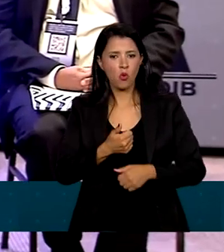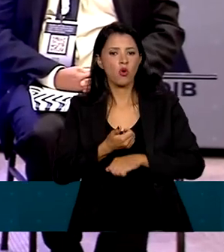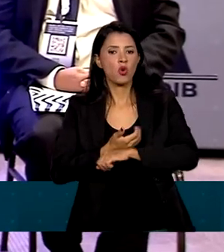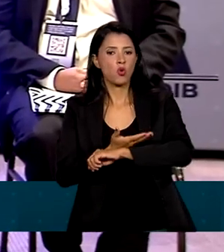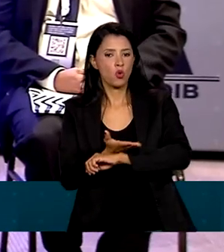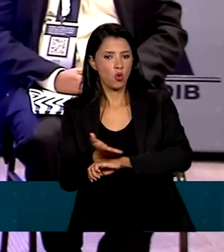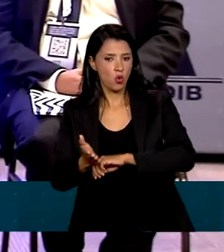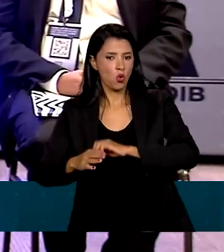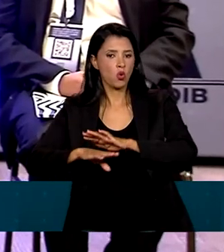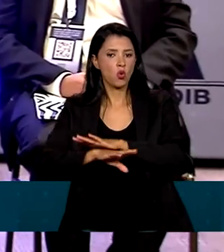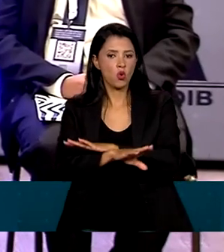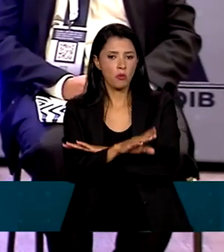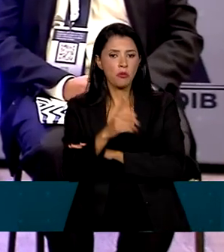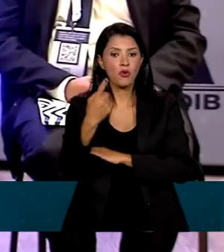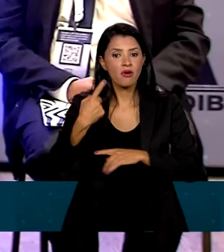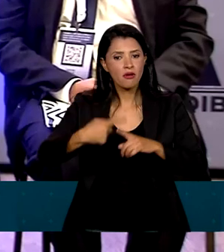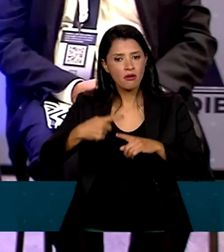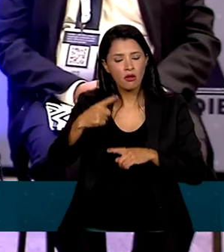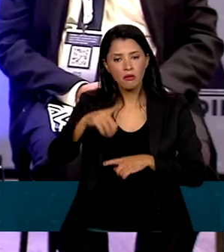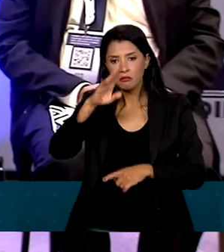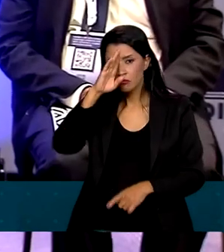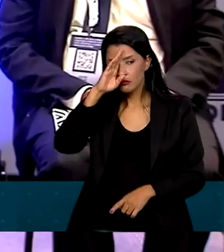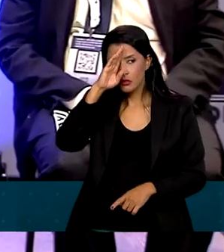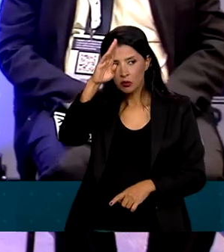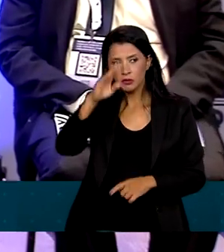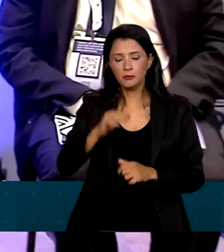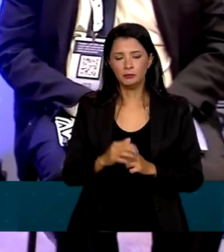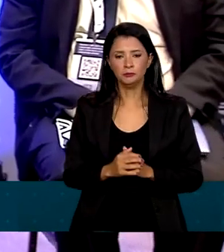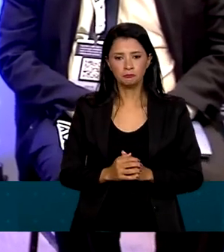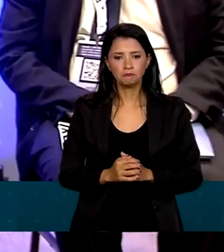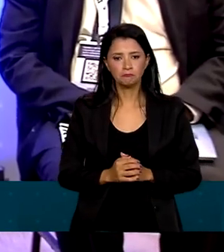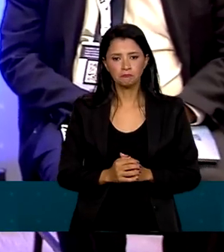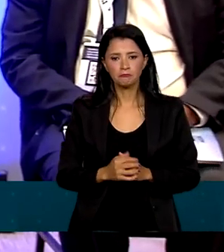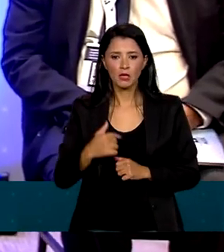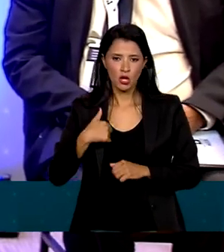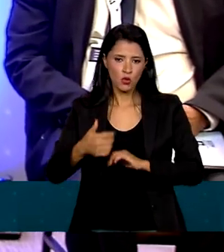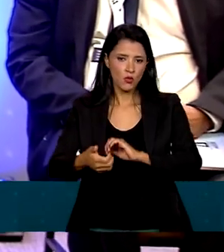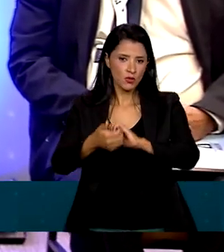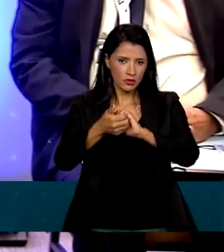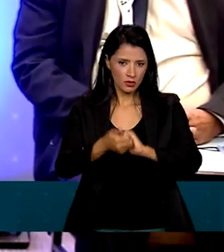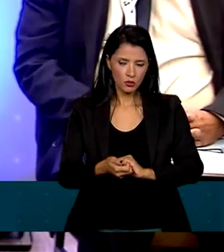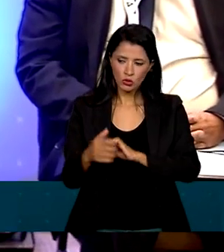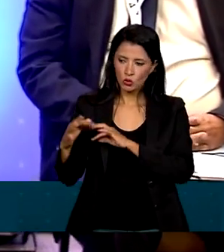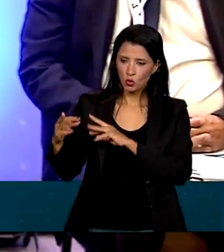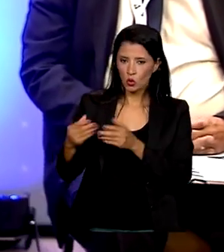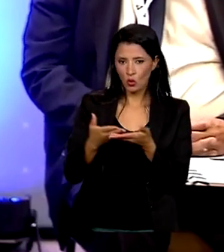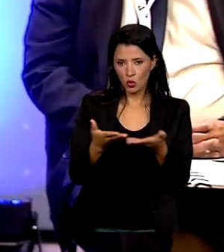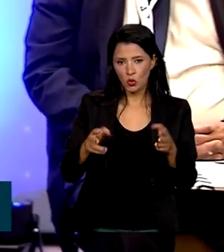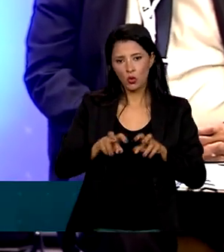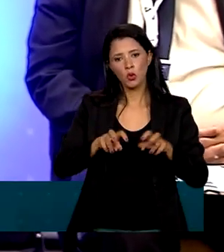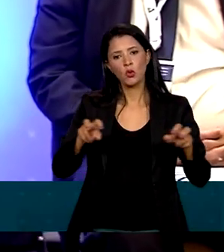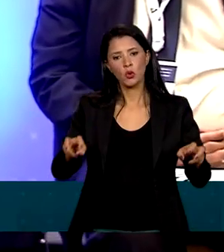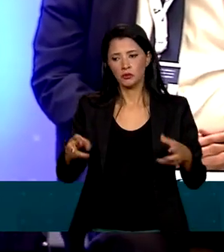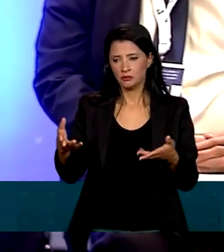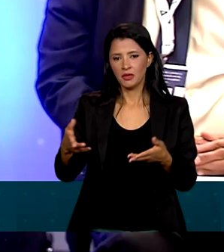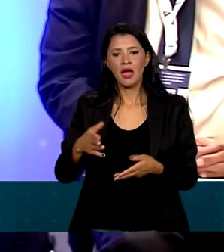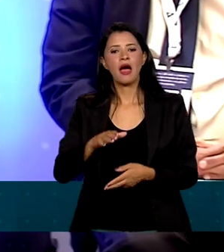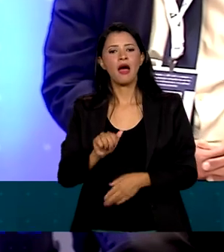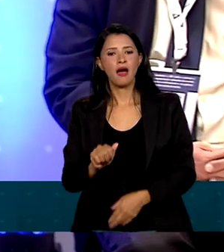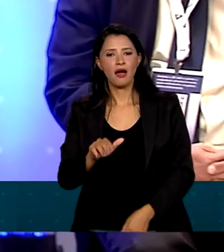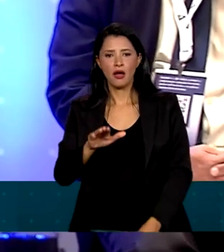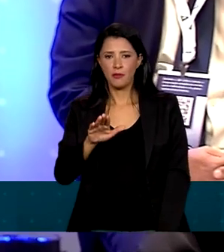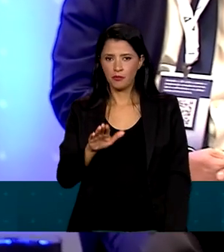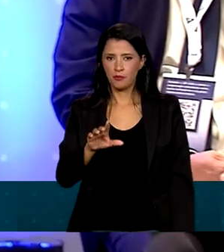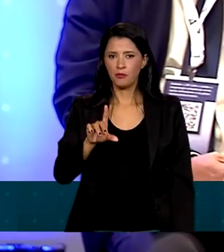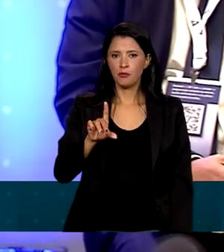porque é prioridade e é muito importante. Assim, quero saudar toda a mesa, saudar aqui a Bidibe por